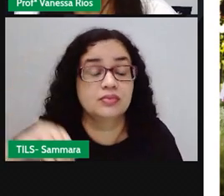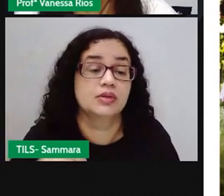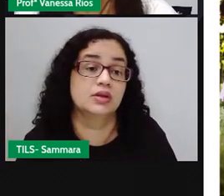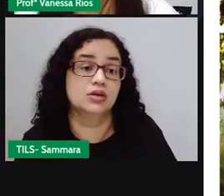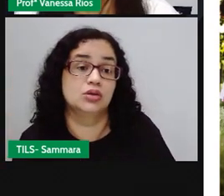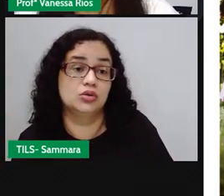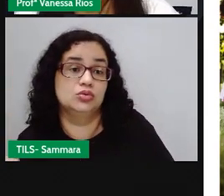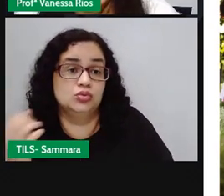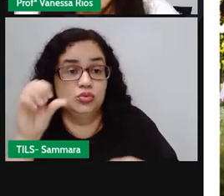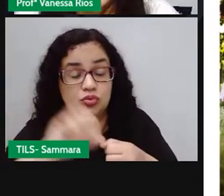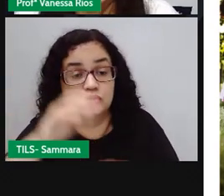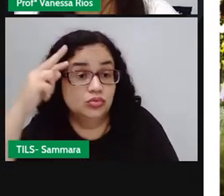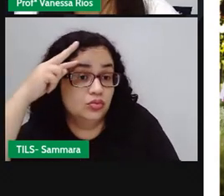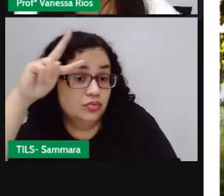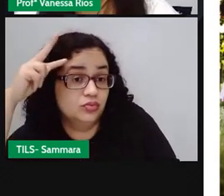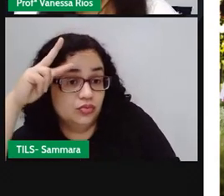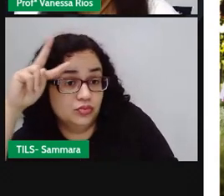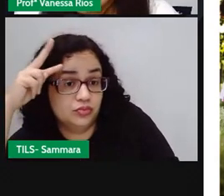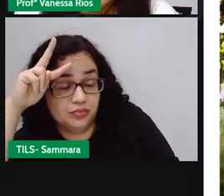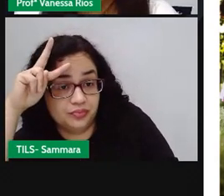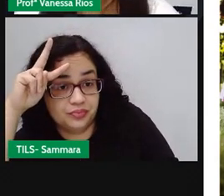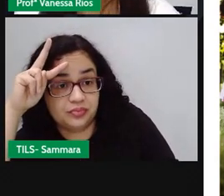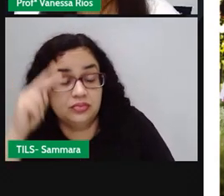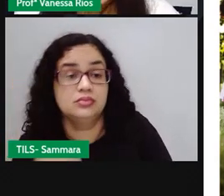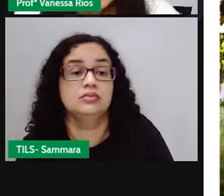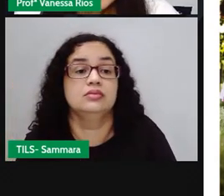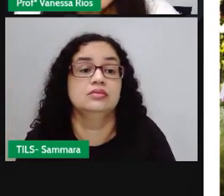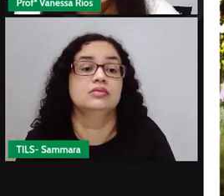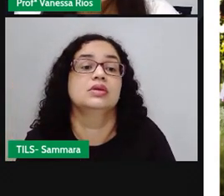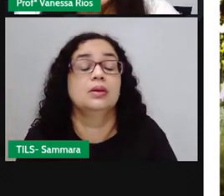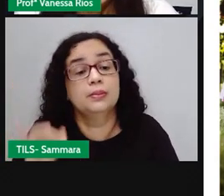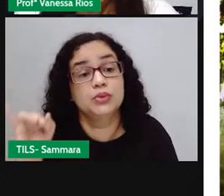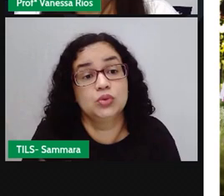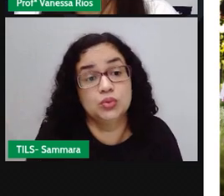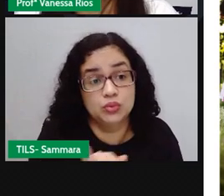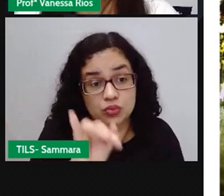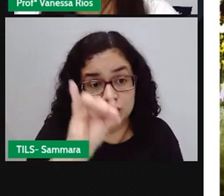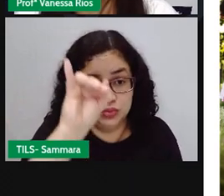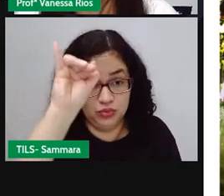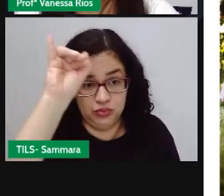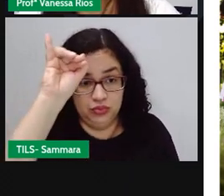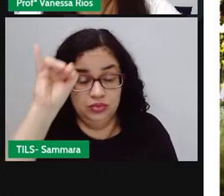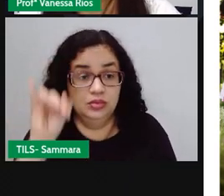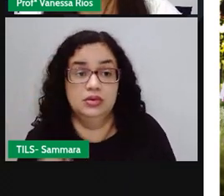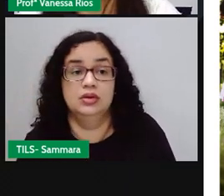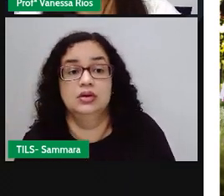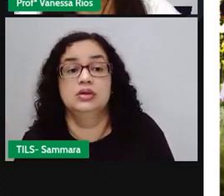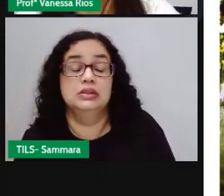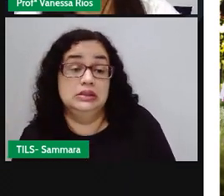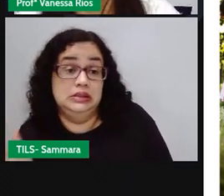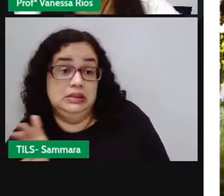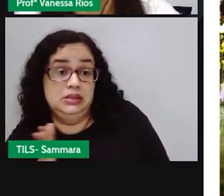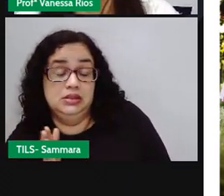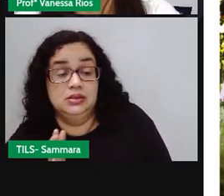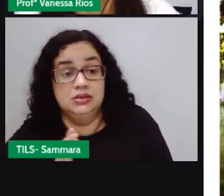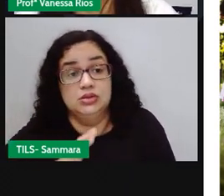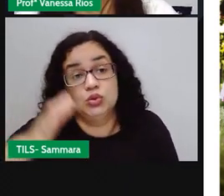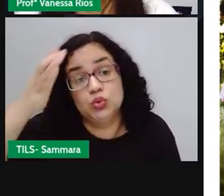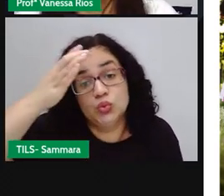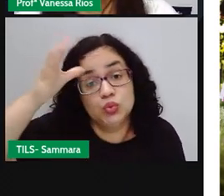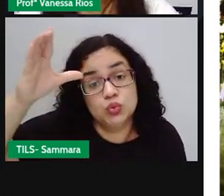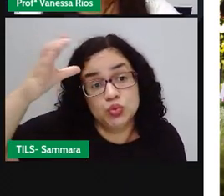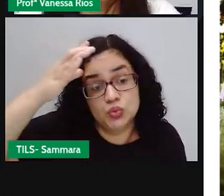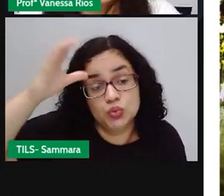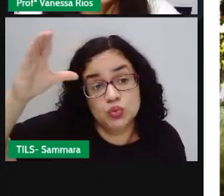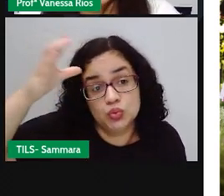construção histórica. E são, sim, muito importantes, né? Para as riquezas culturais que fazem